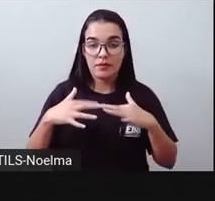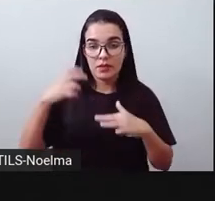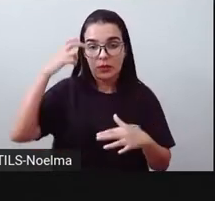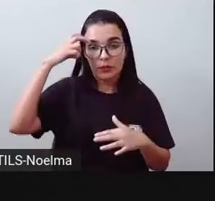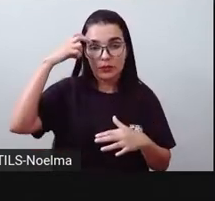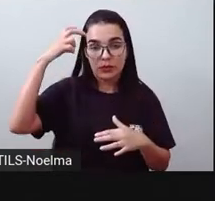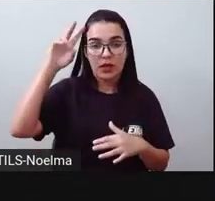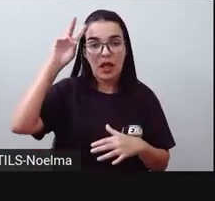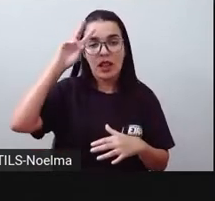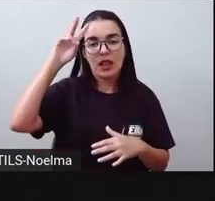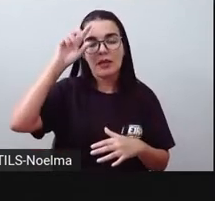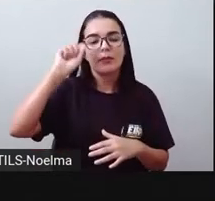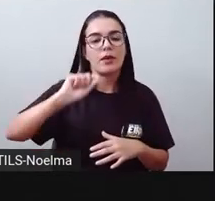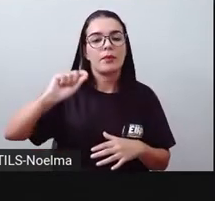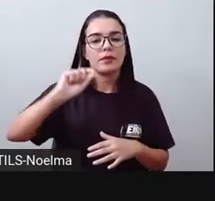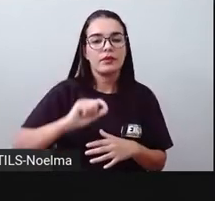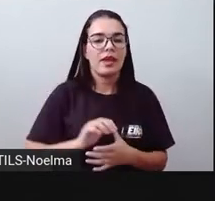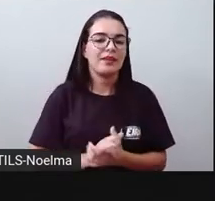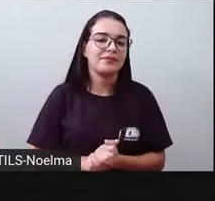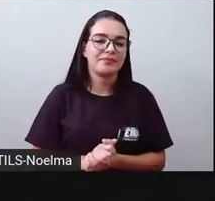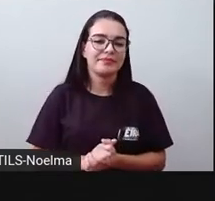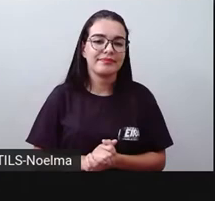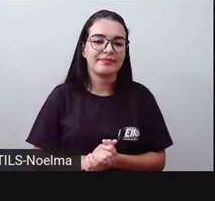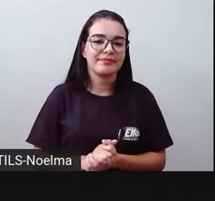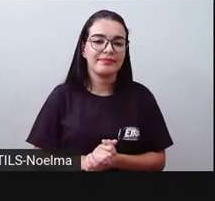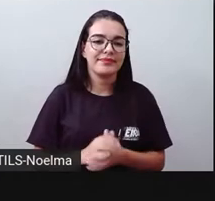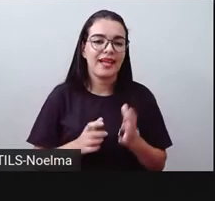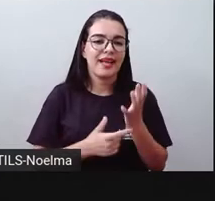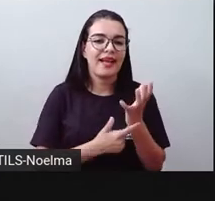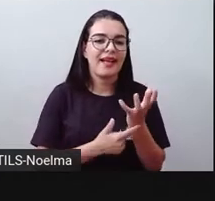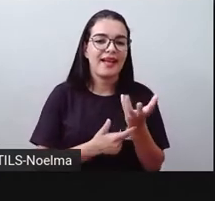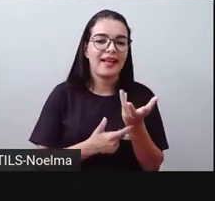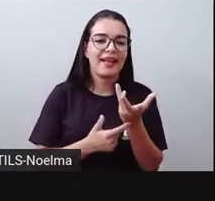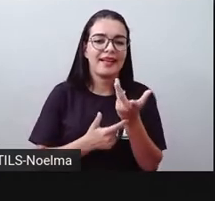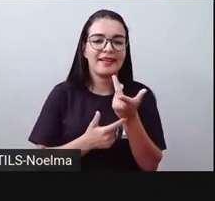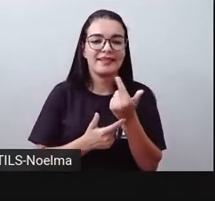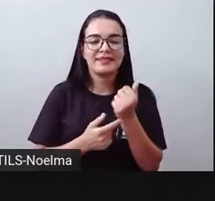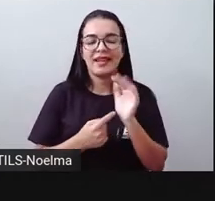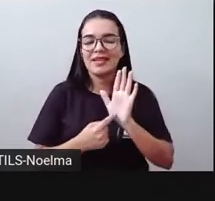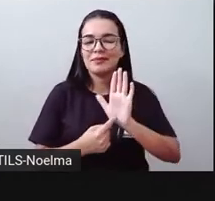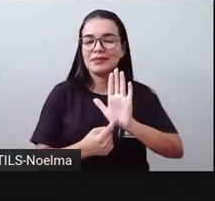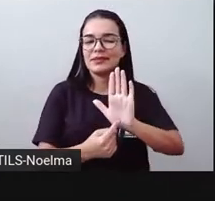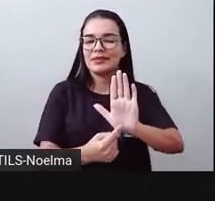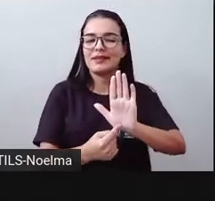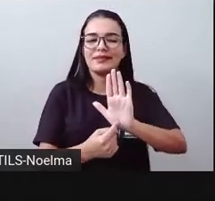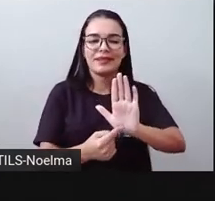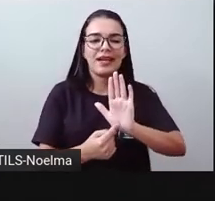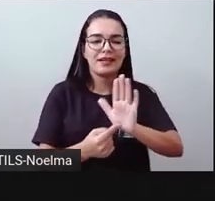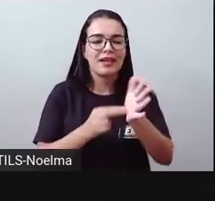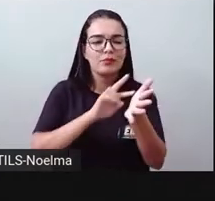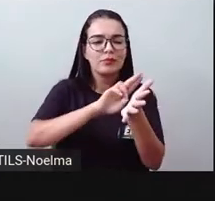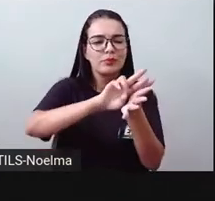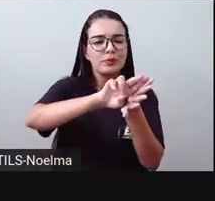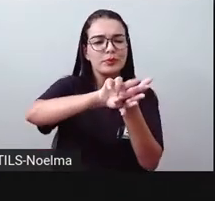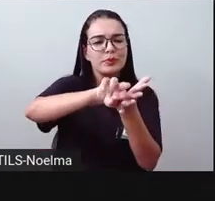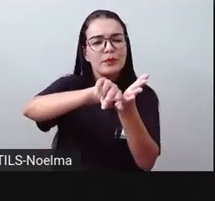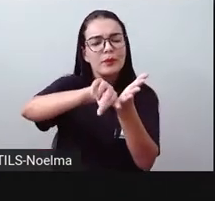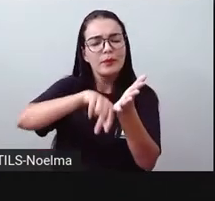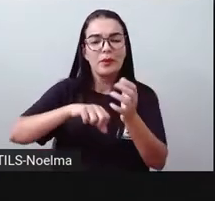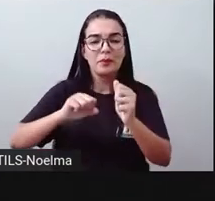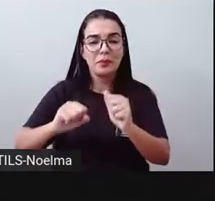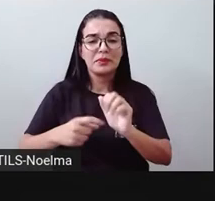a gente lembra logo aí de como a arte ela é apresentada, das várias formas como a arte ela pode ser